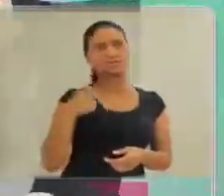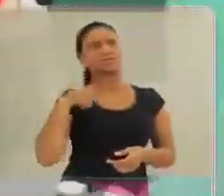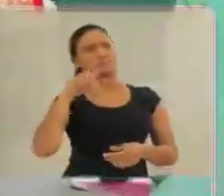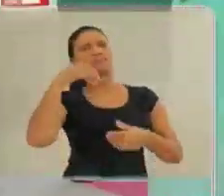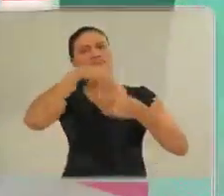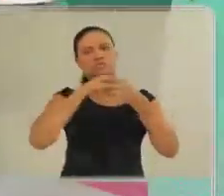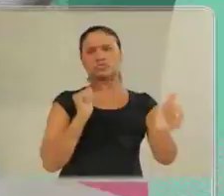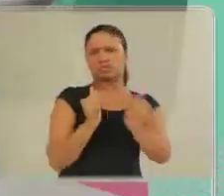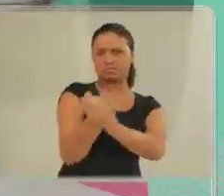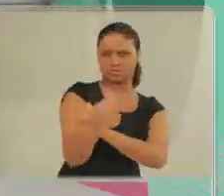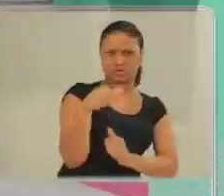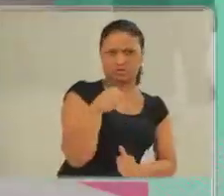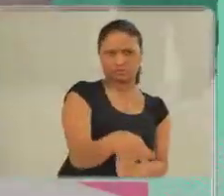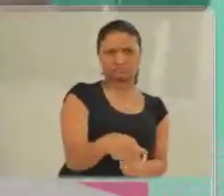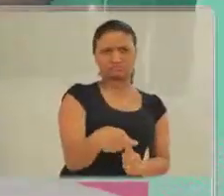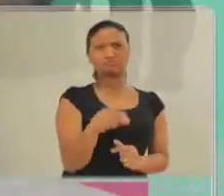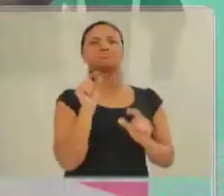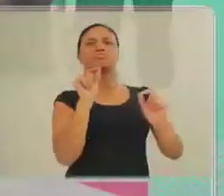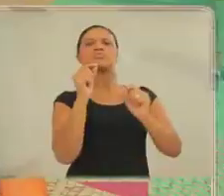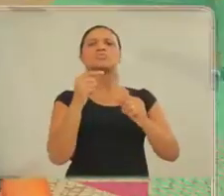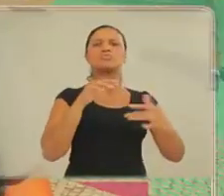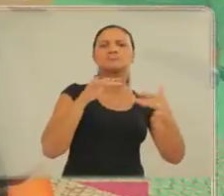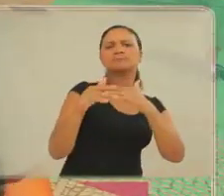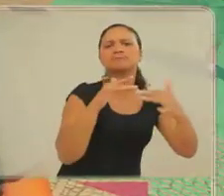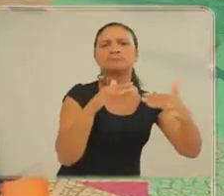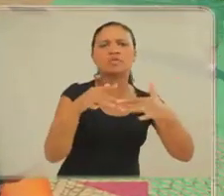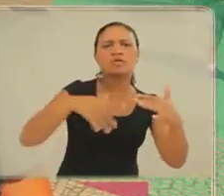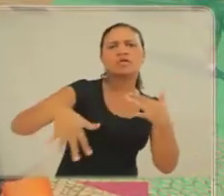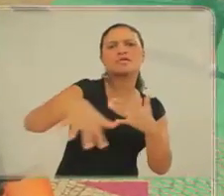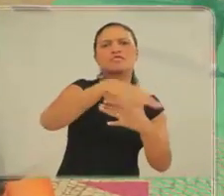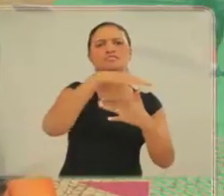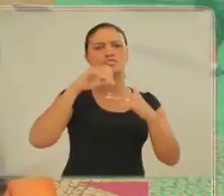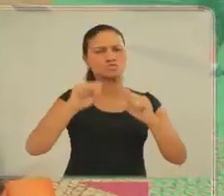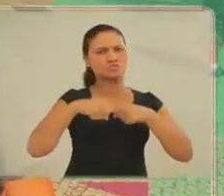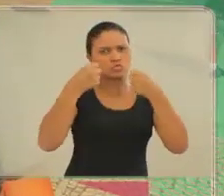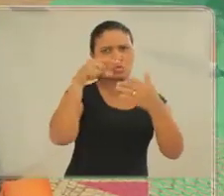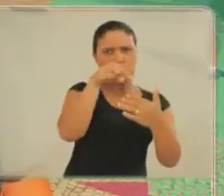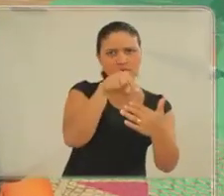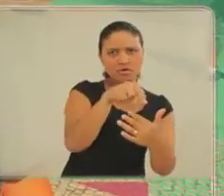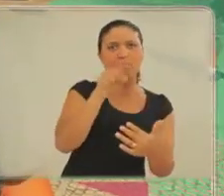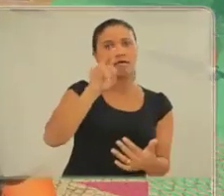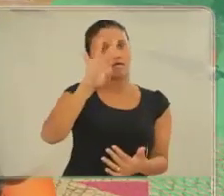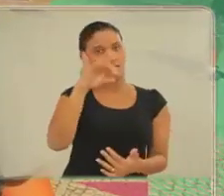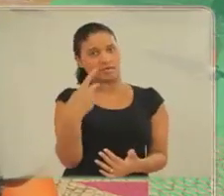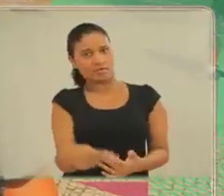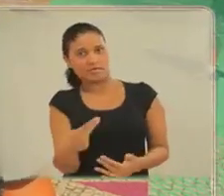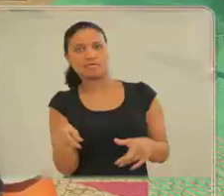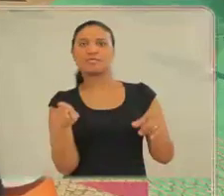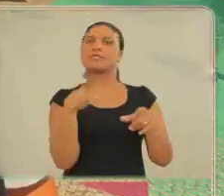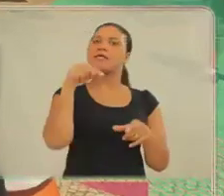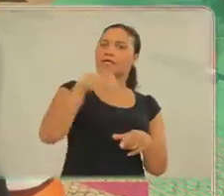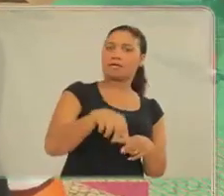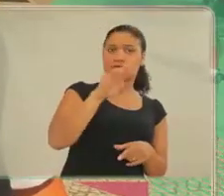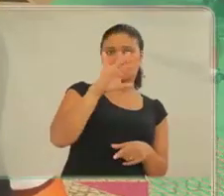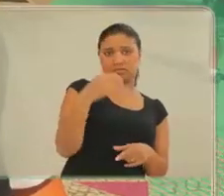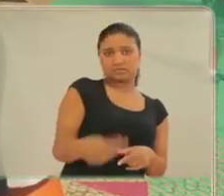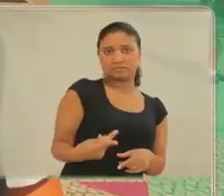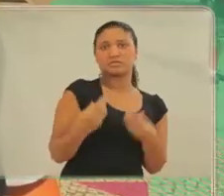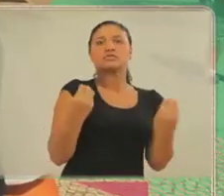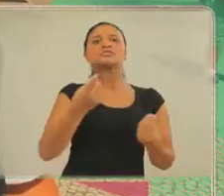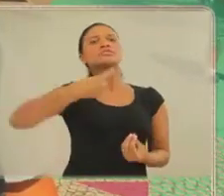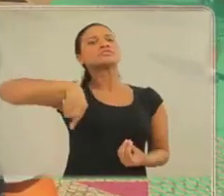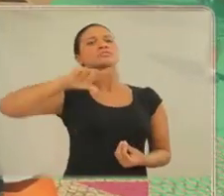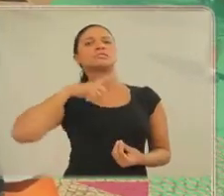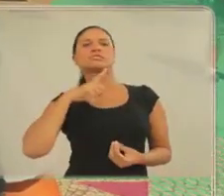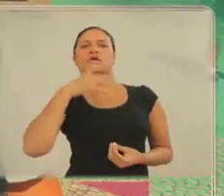deficiência desde os 14 anos, quando eu fui conhecer uma entidade que tinha, acho que umas 600 pessoas com deficiência